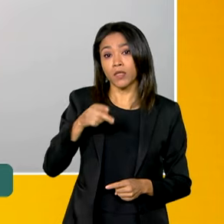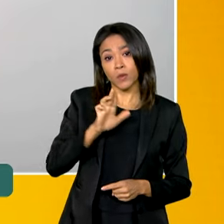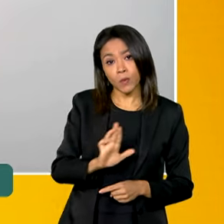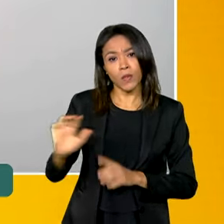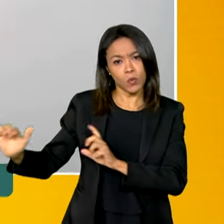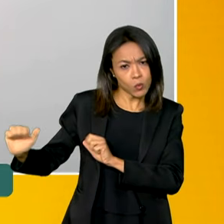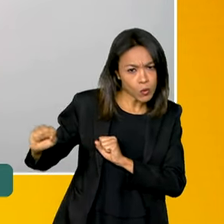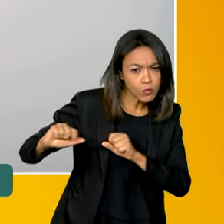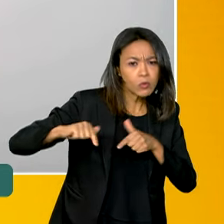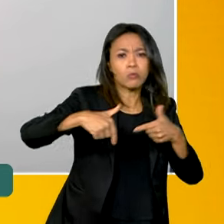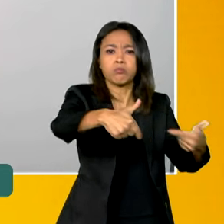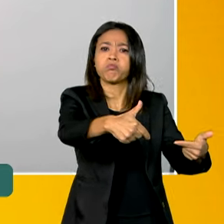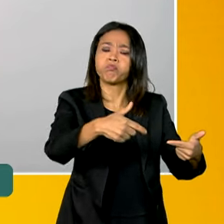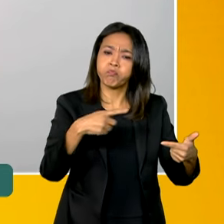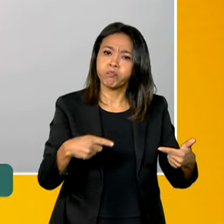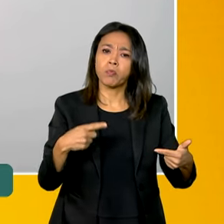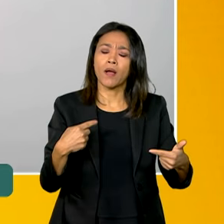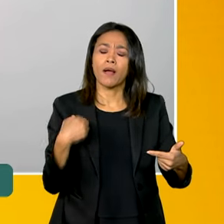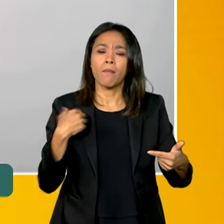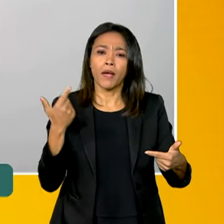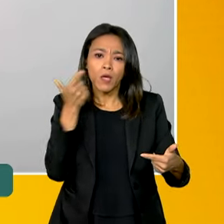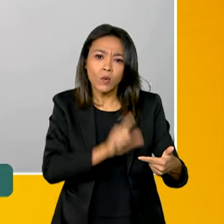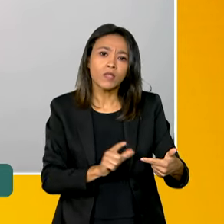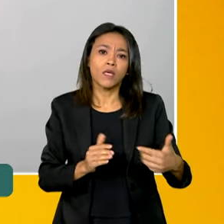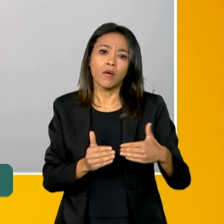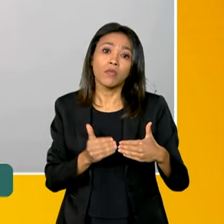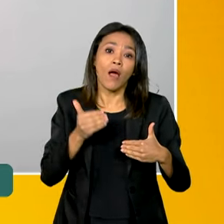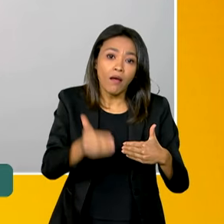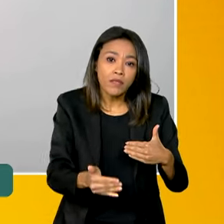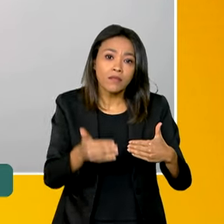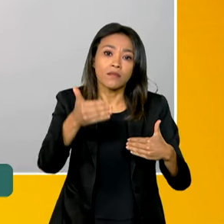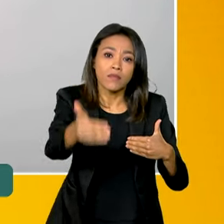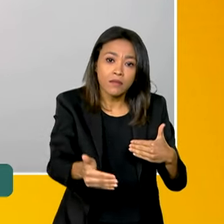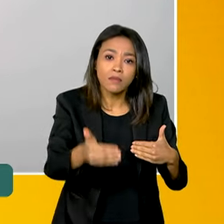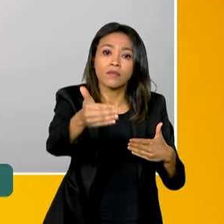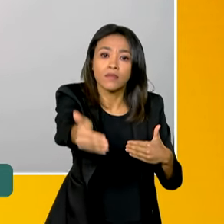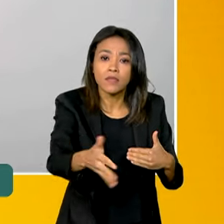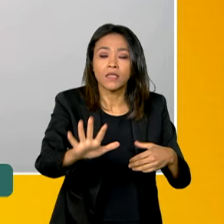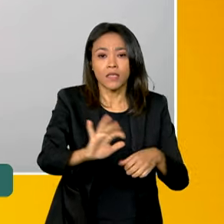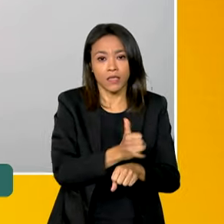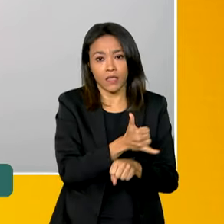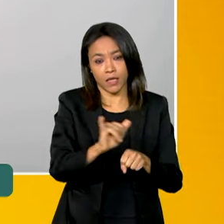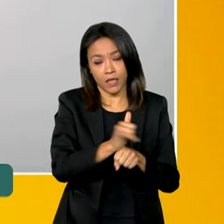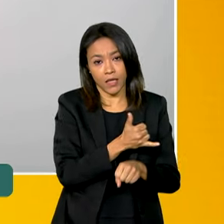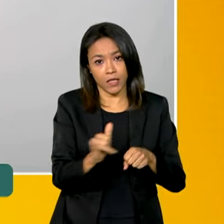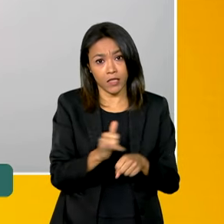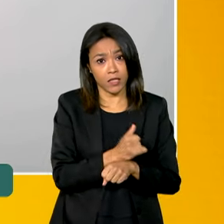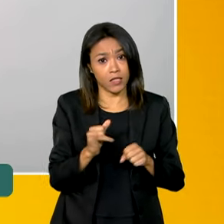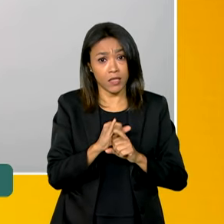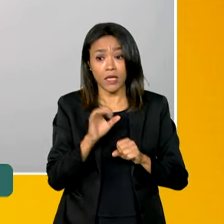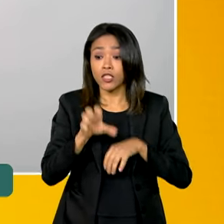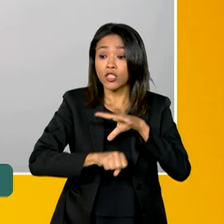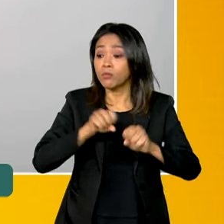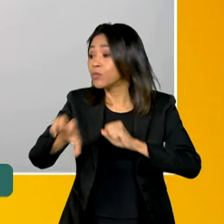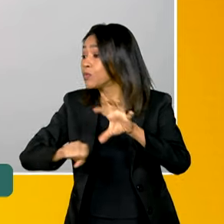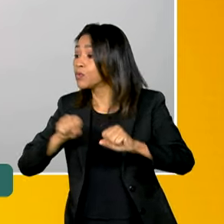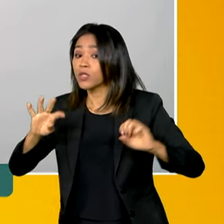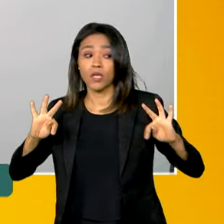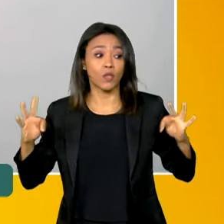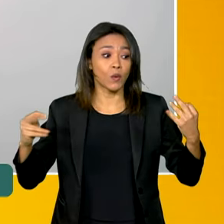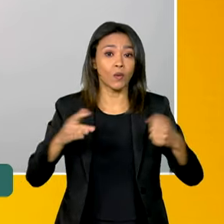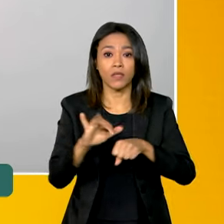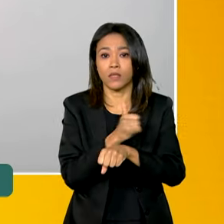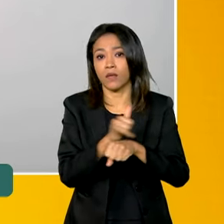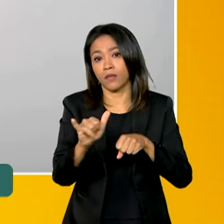esforço nenhum para que a gente venha a avançar em estratégias e a gente busca todas as estratégias possíveis. A